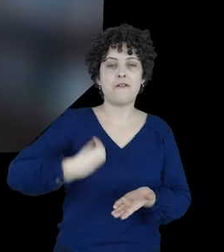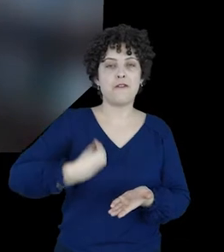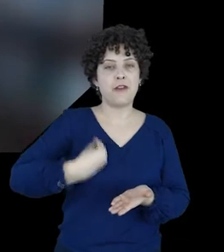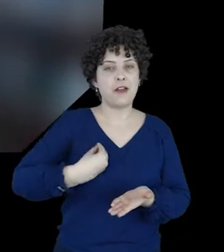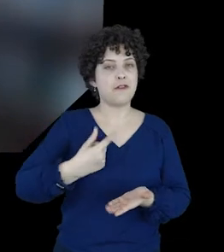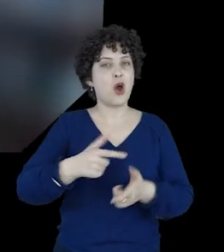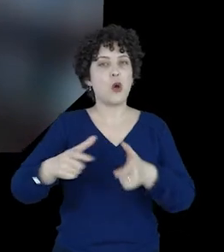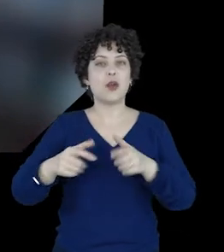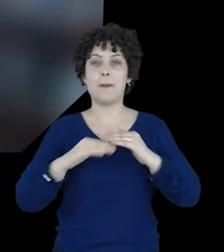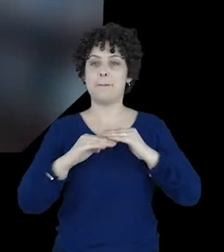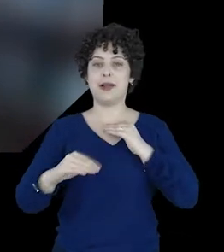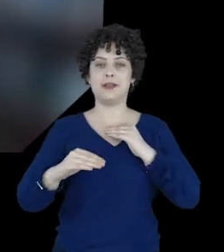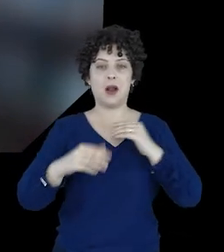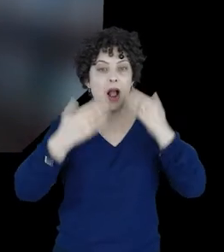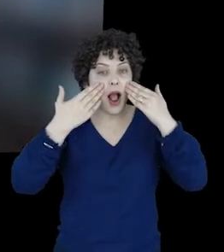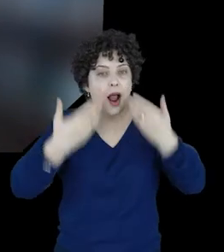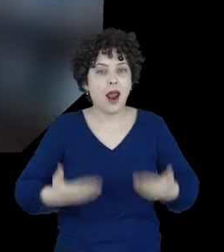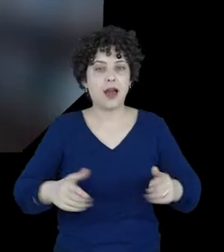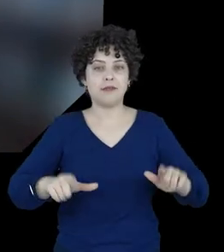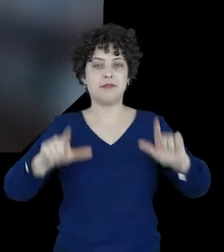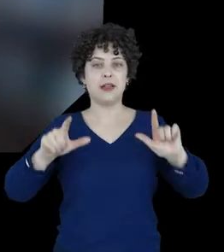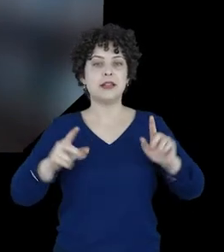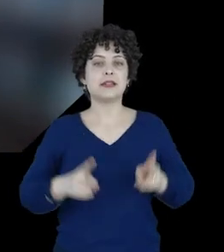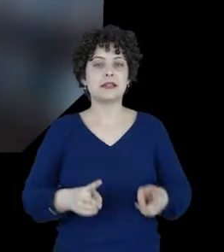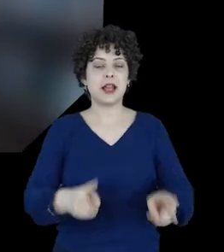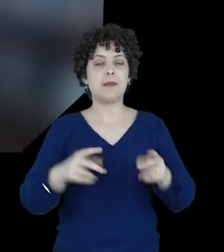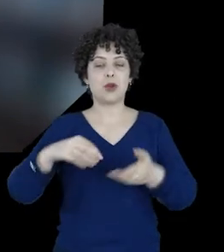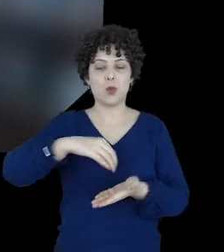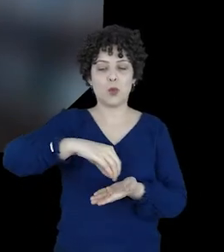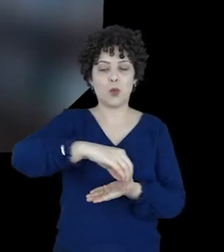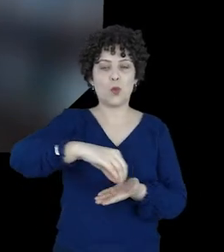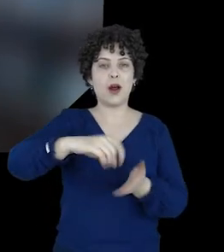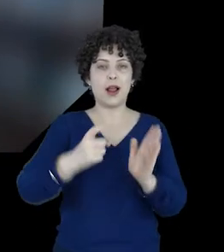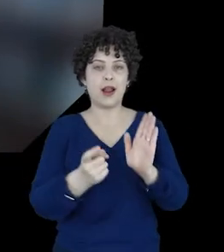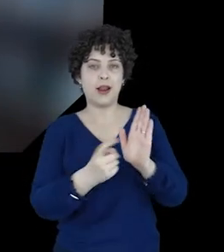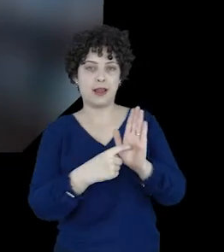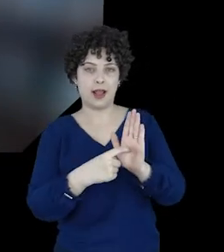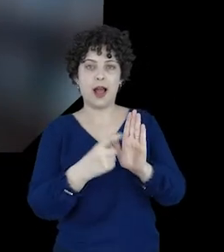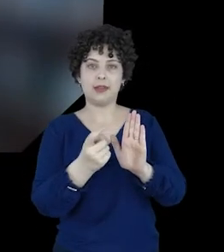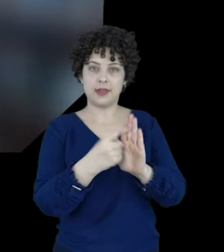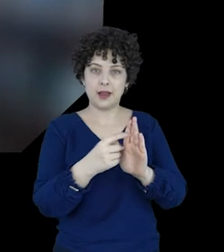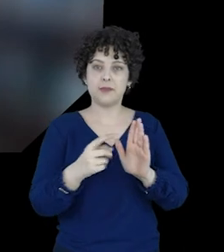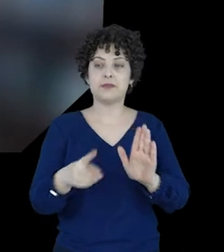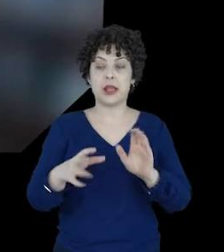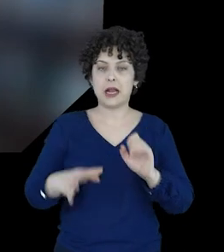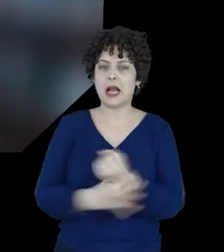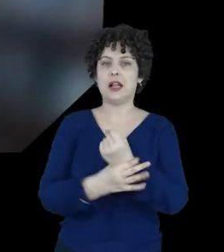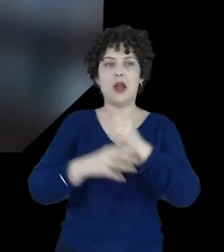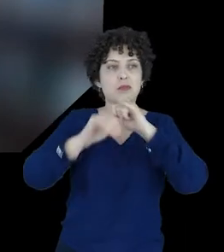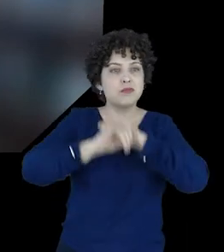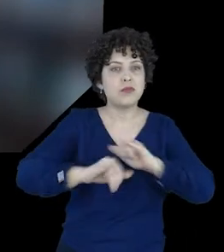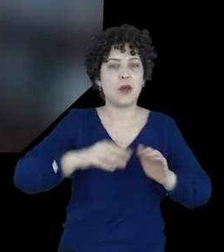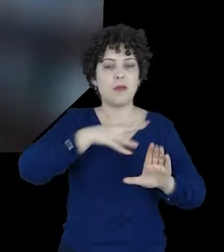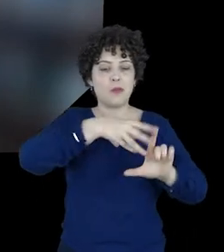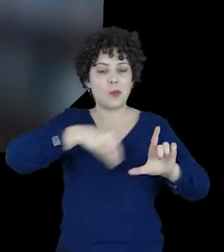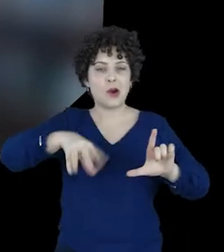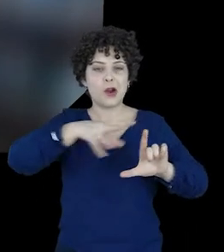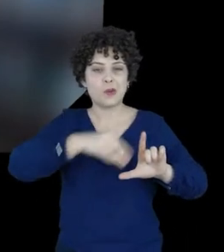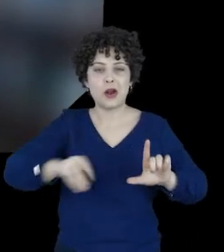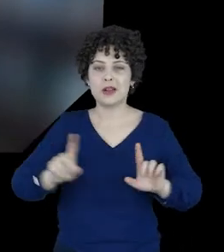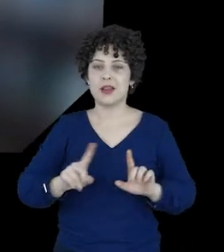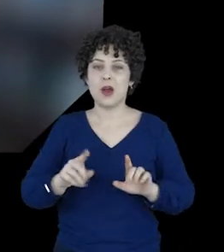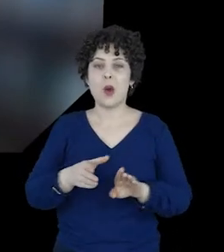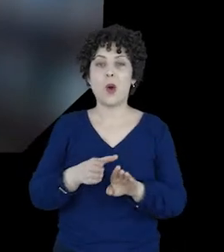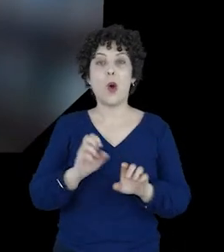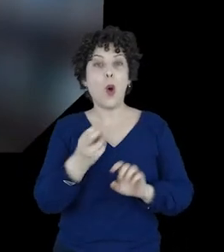padrão e devem deixar evidente sempre que a configuração de localização for ativada. Devem garantir que não se utilize os dados infantis